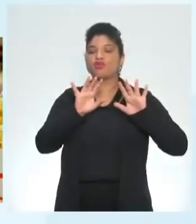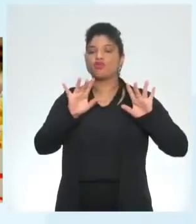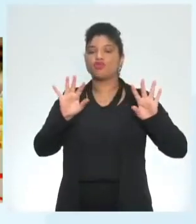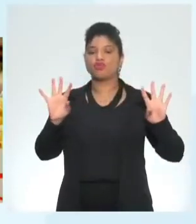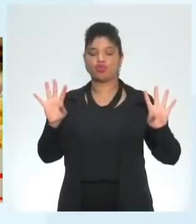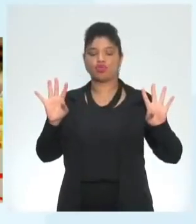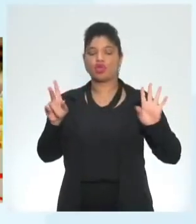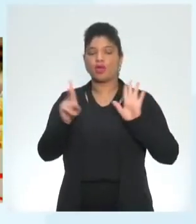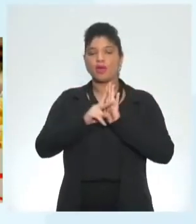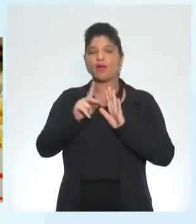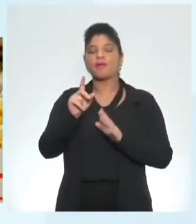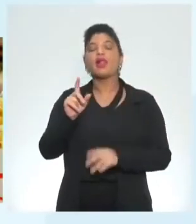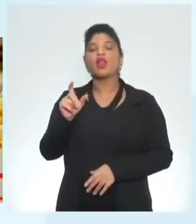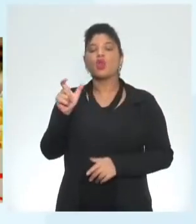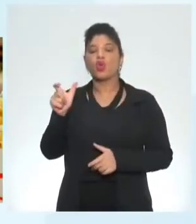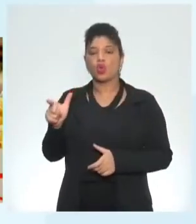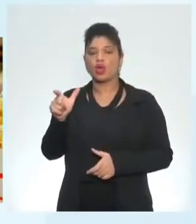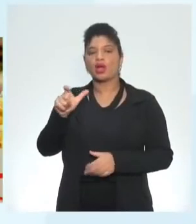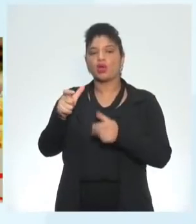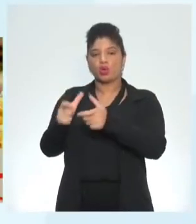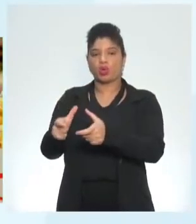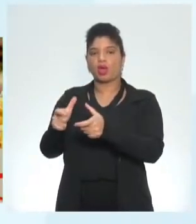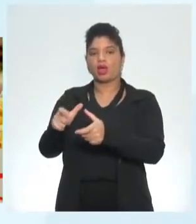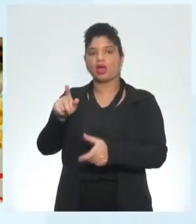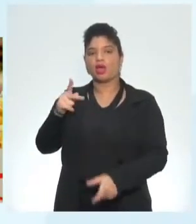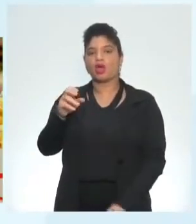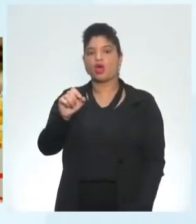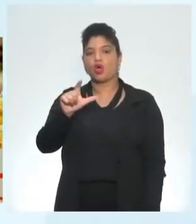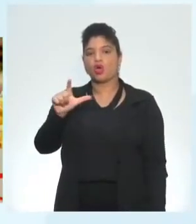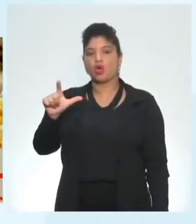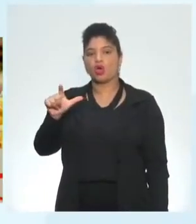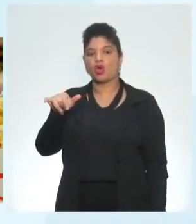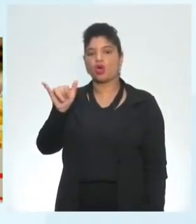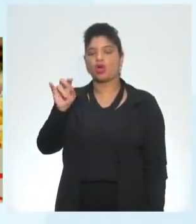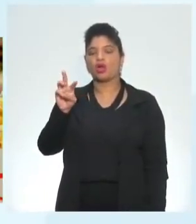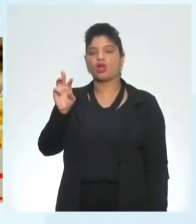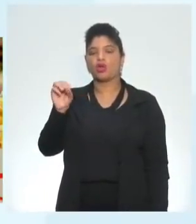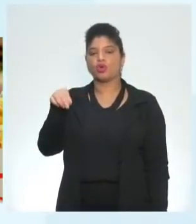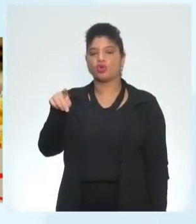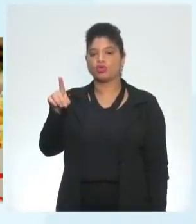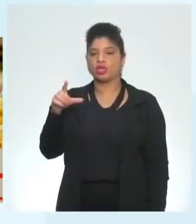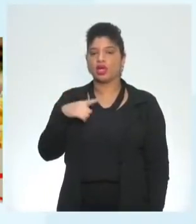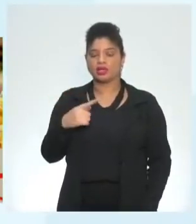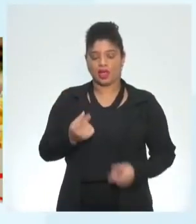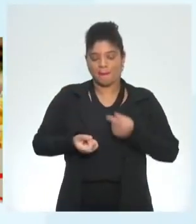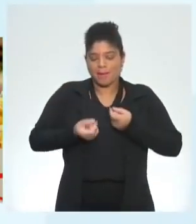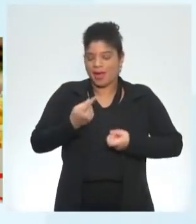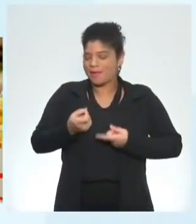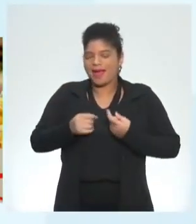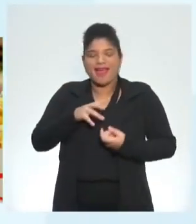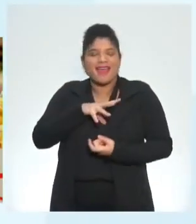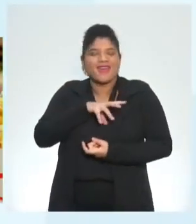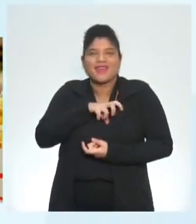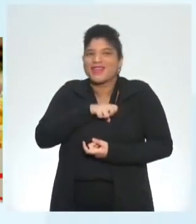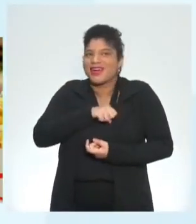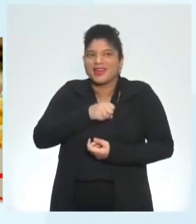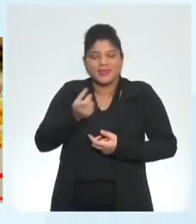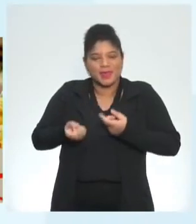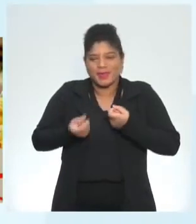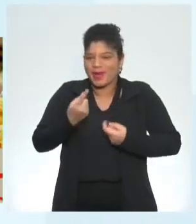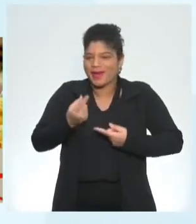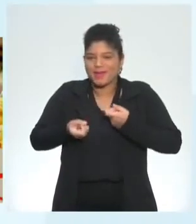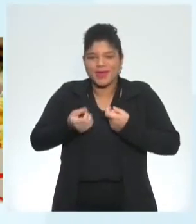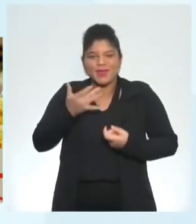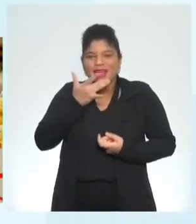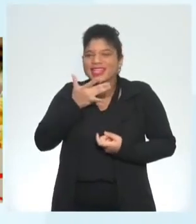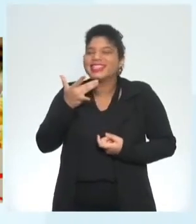famoso de hollywood e a segunda tem um pacote de popcorn né bom popcorn i love popcorn especially this cold weather